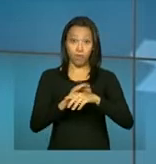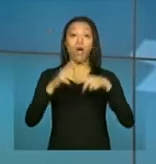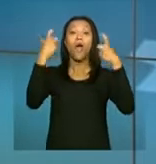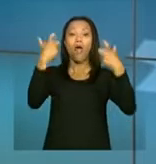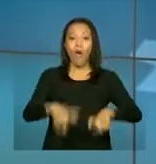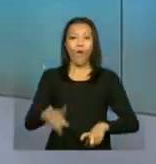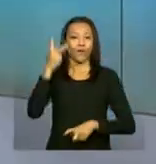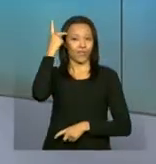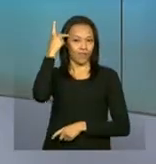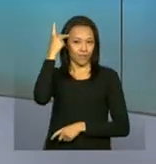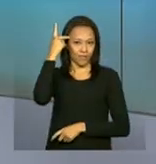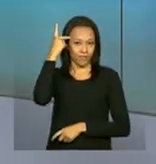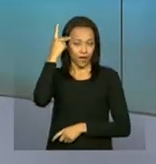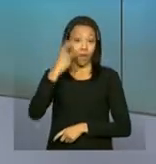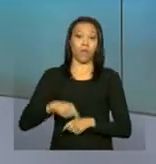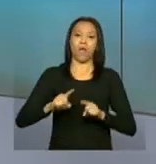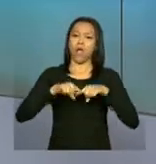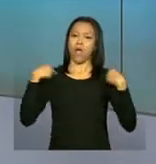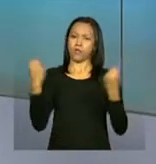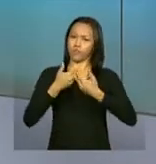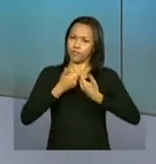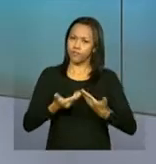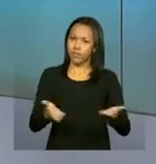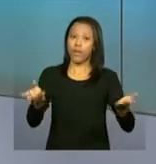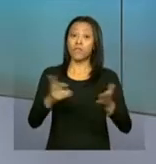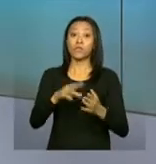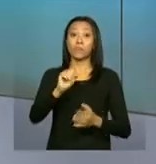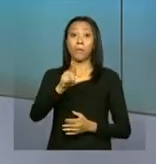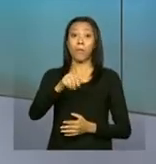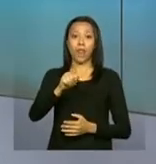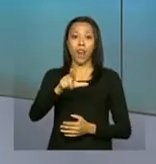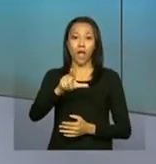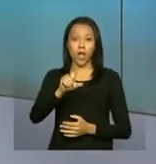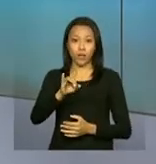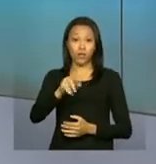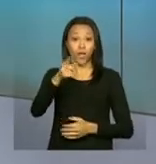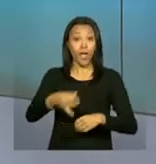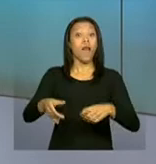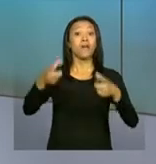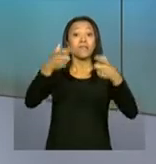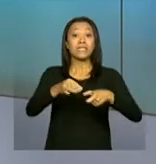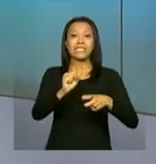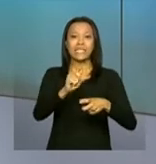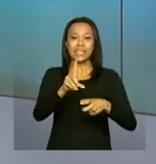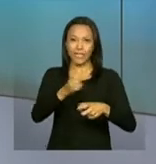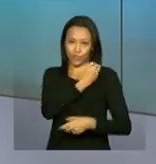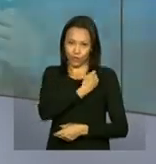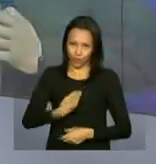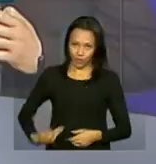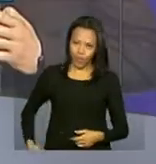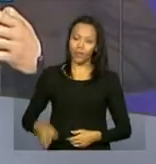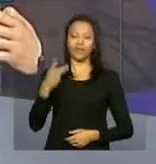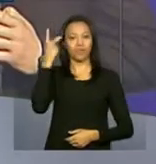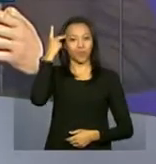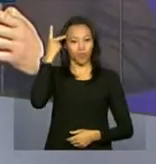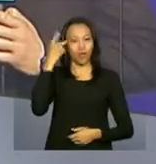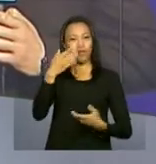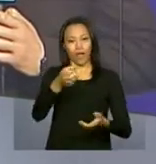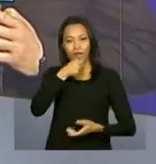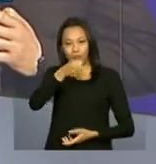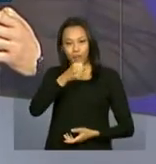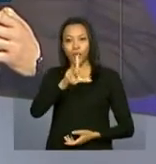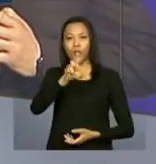estado de São Paulo. A cerimônia será no Palácio dos Bandeirantes, sede do governo paulista e lá está o repórter Leonardo